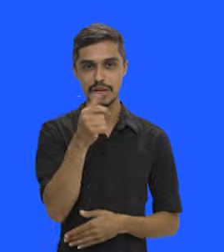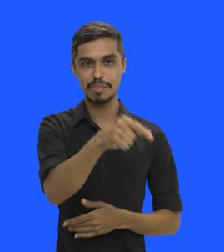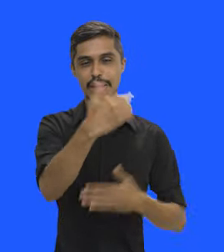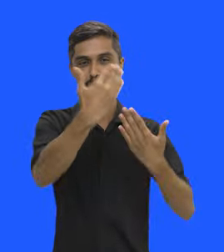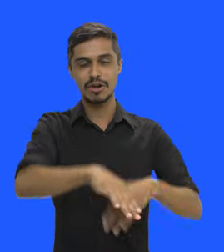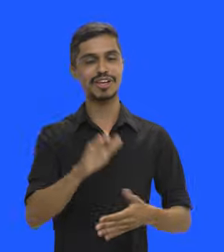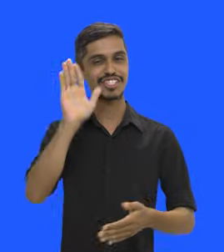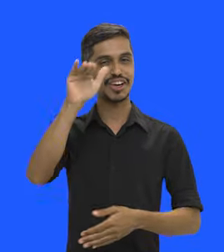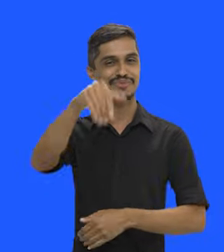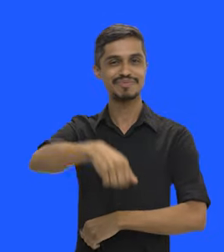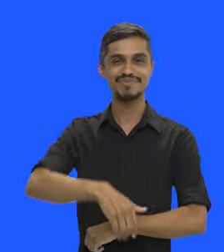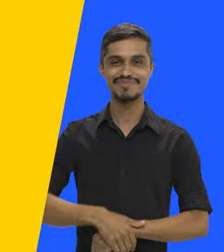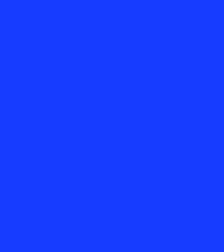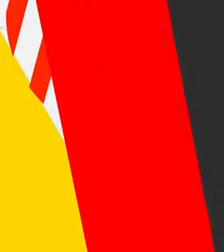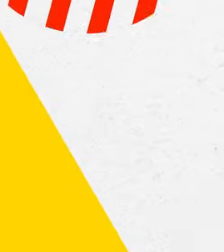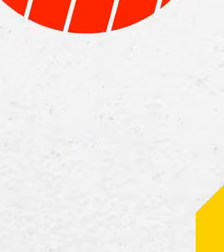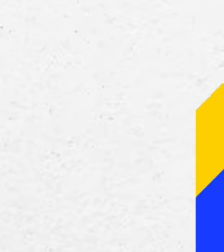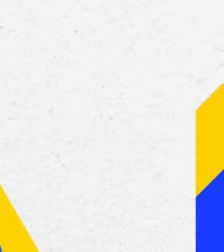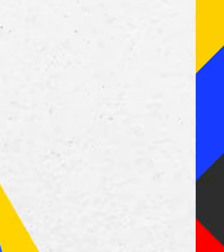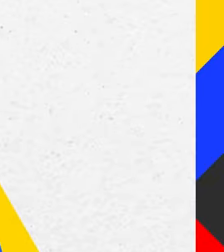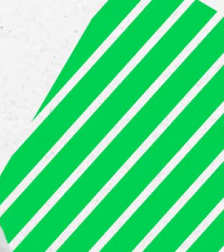preparar para a prova. Até lá!